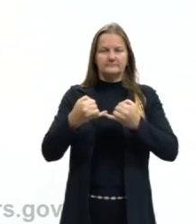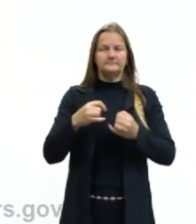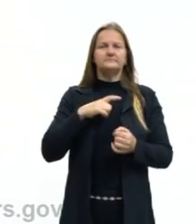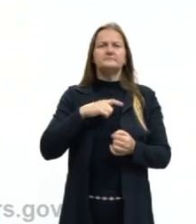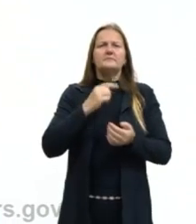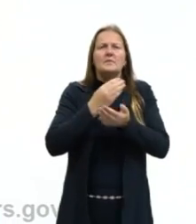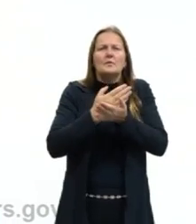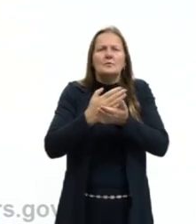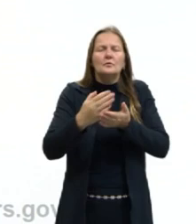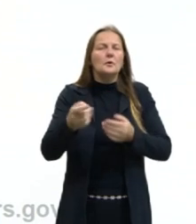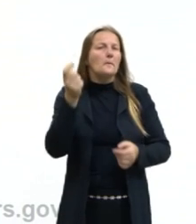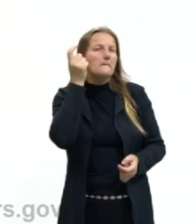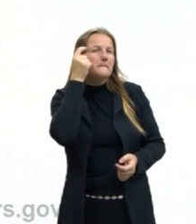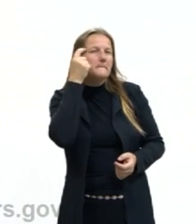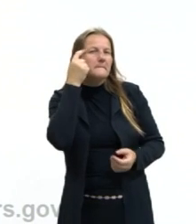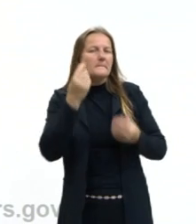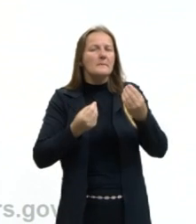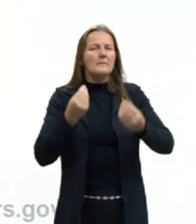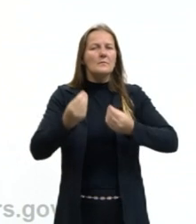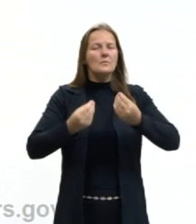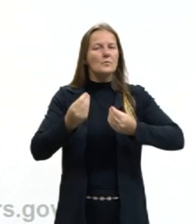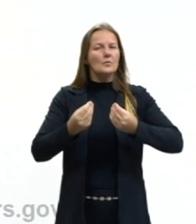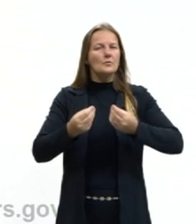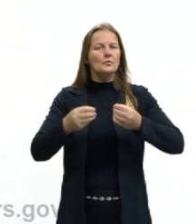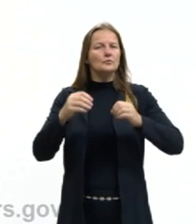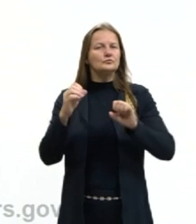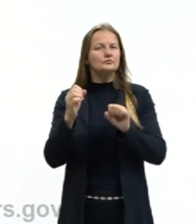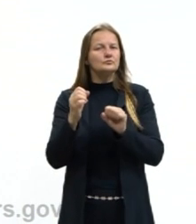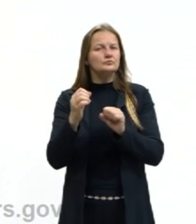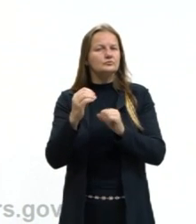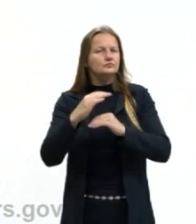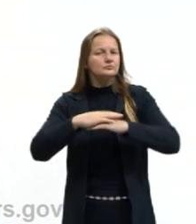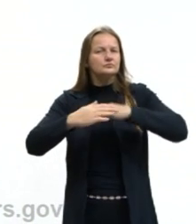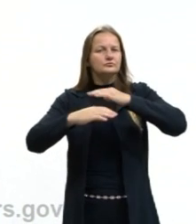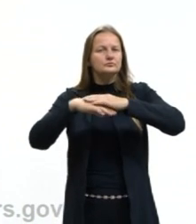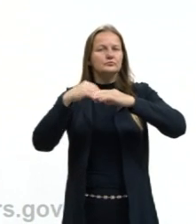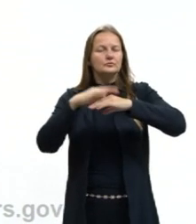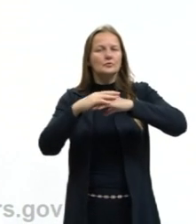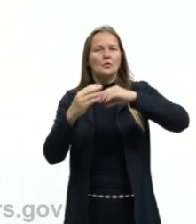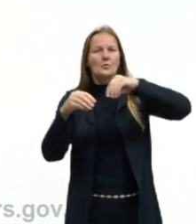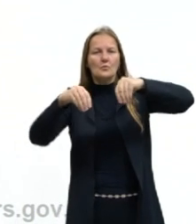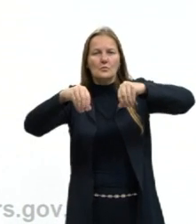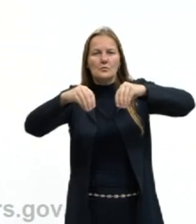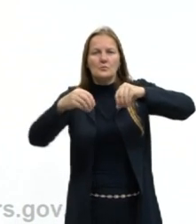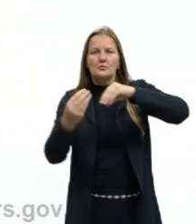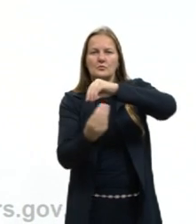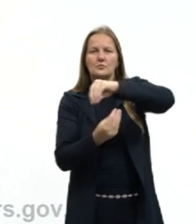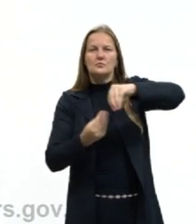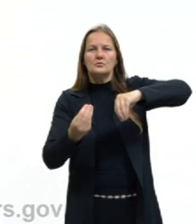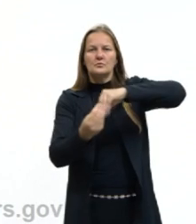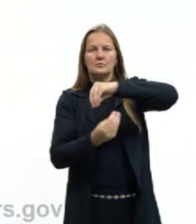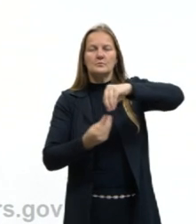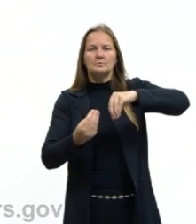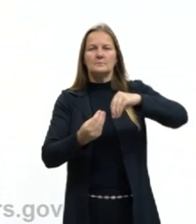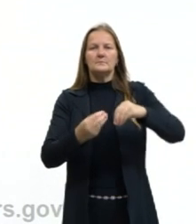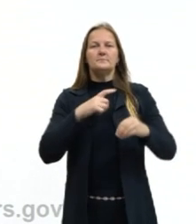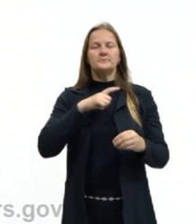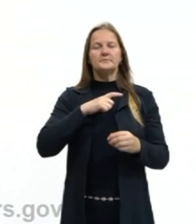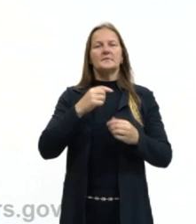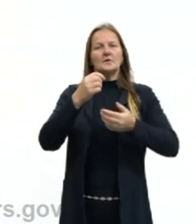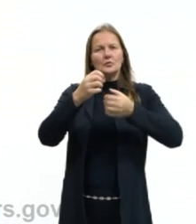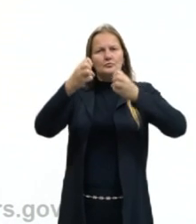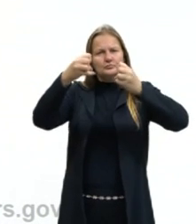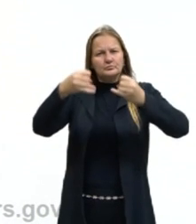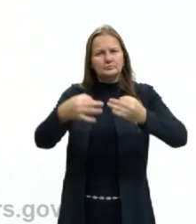dar uma pensadinha como que é formado esses compostos. Nós falamos em outras aulas sobre os